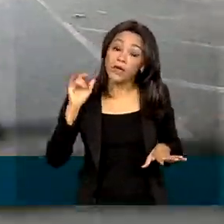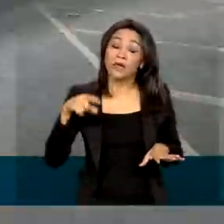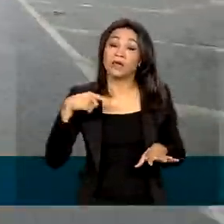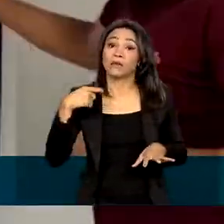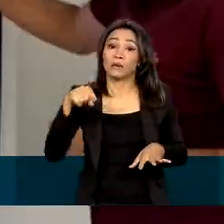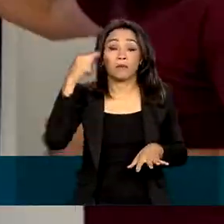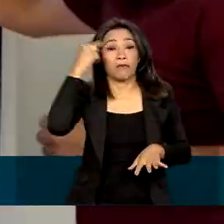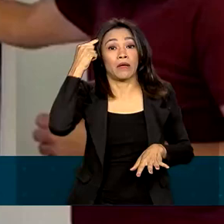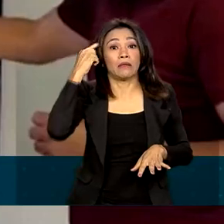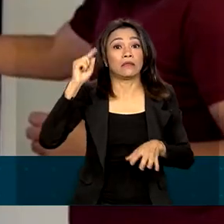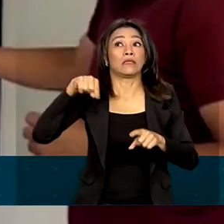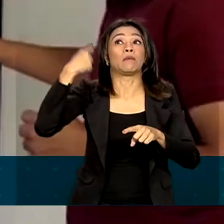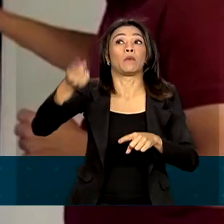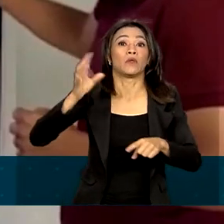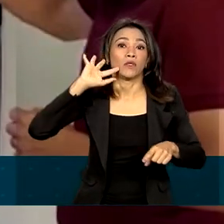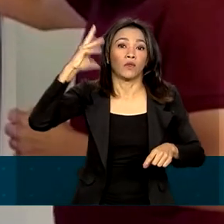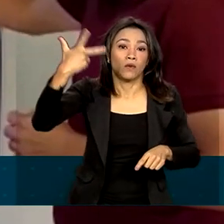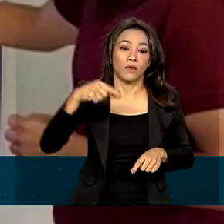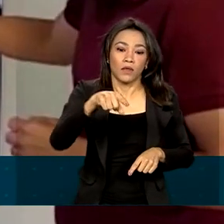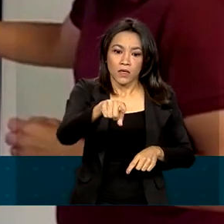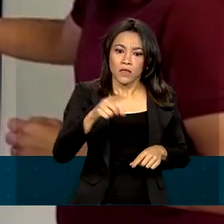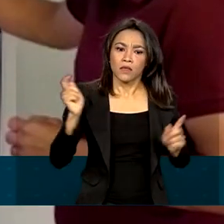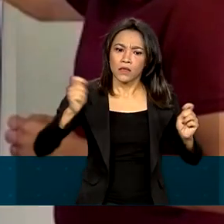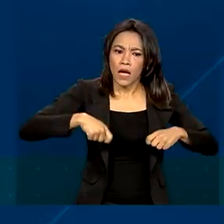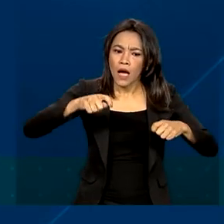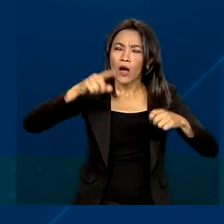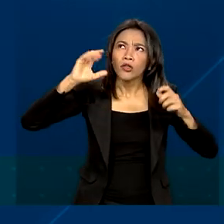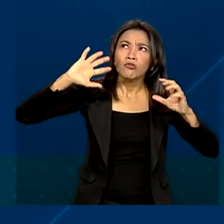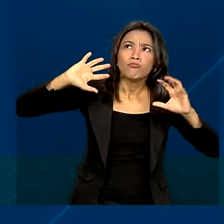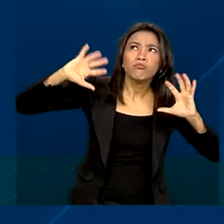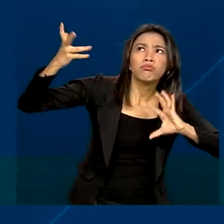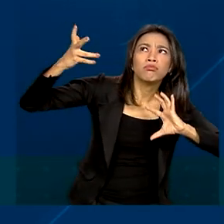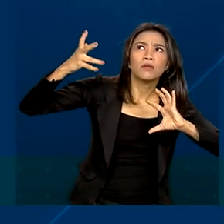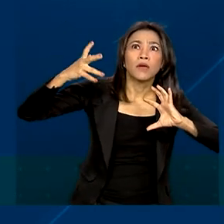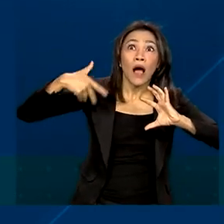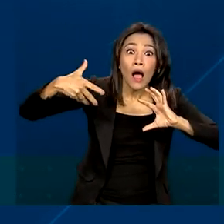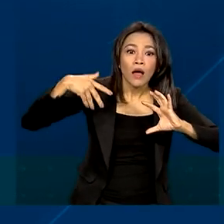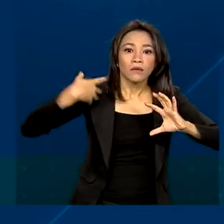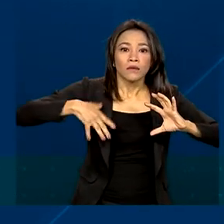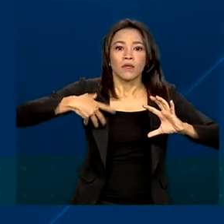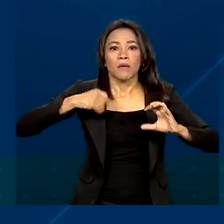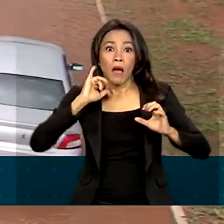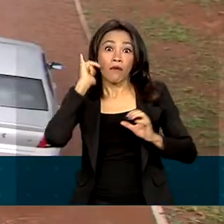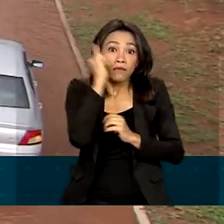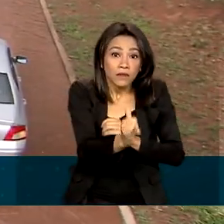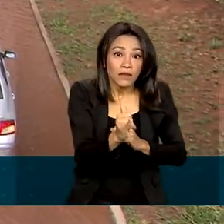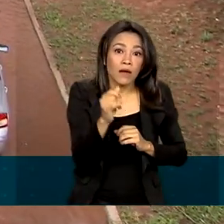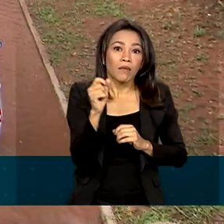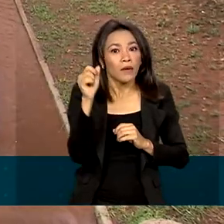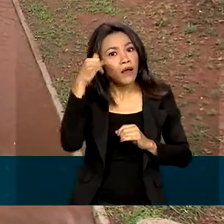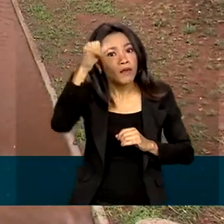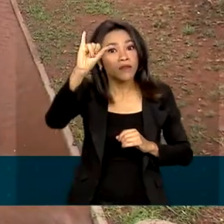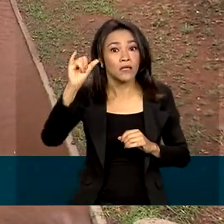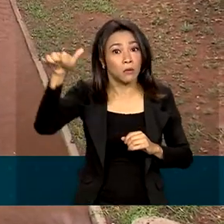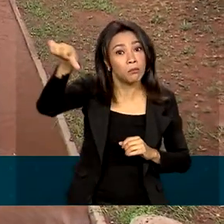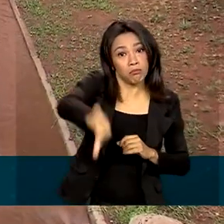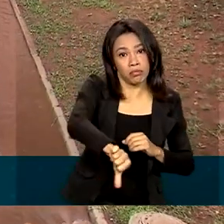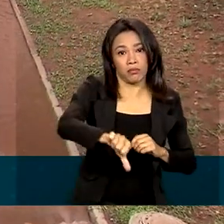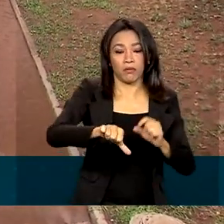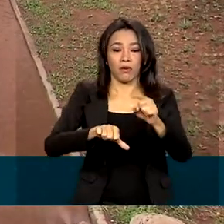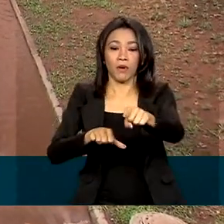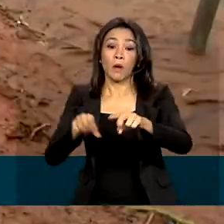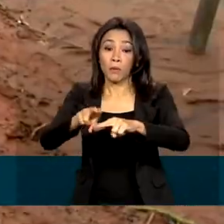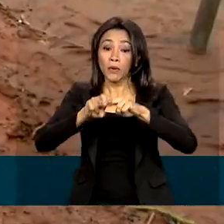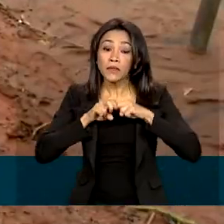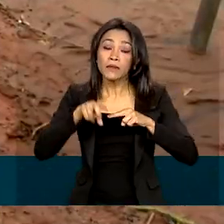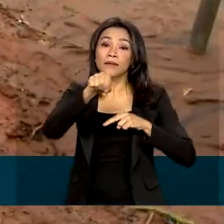tempestades, é possível prever para ganhar tempo e evitar ocorrências graves. Pensando nisso, a Defesa Civil